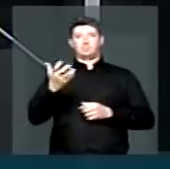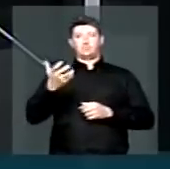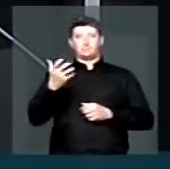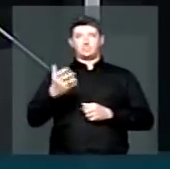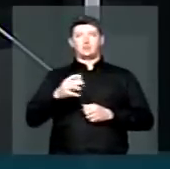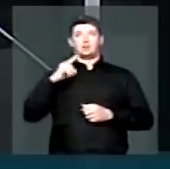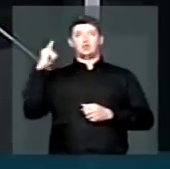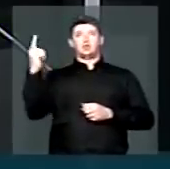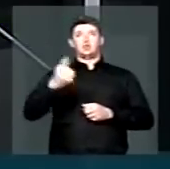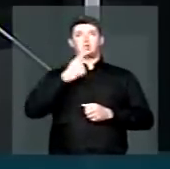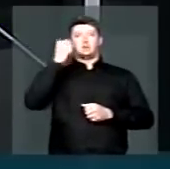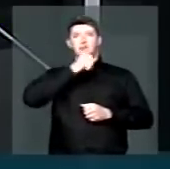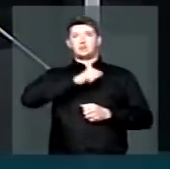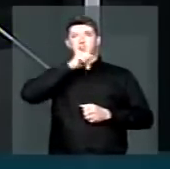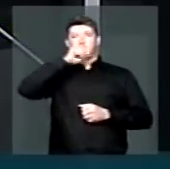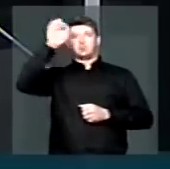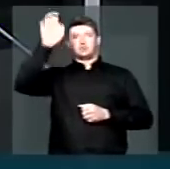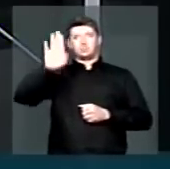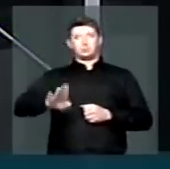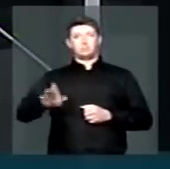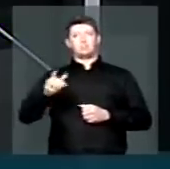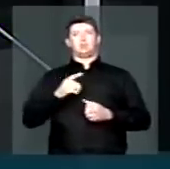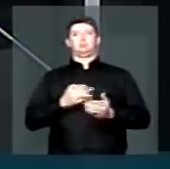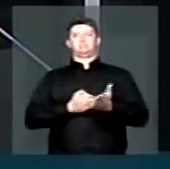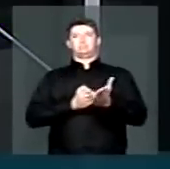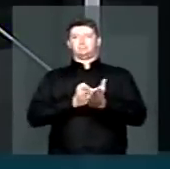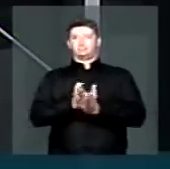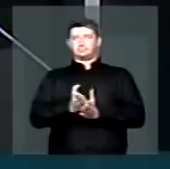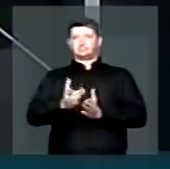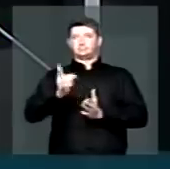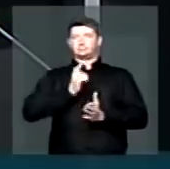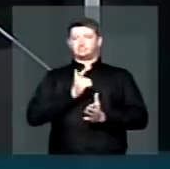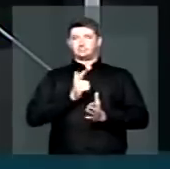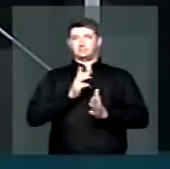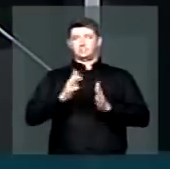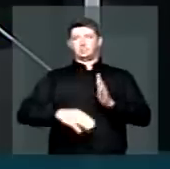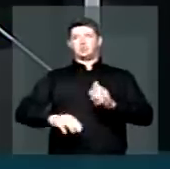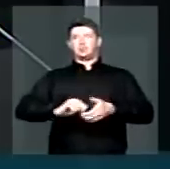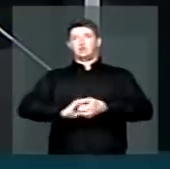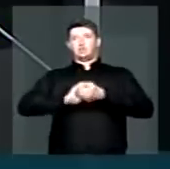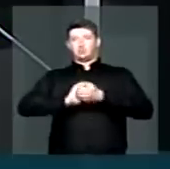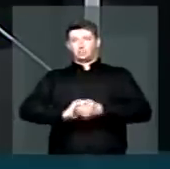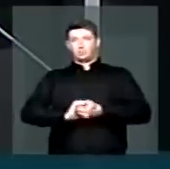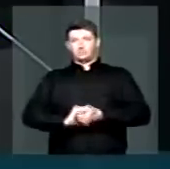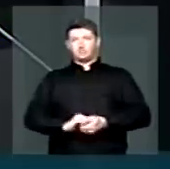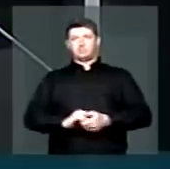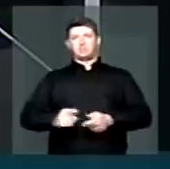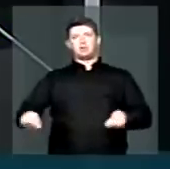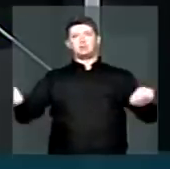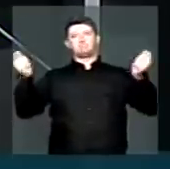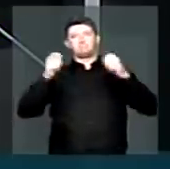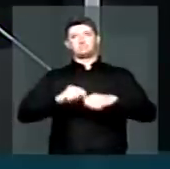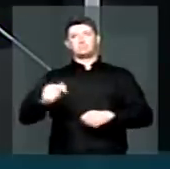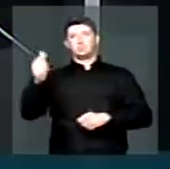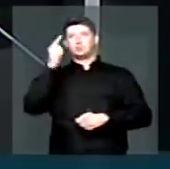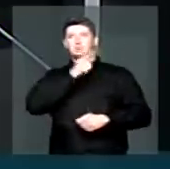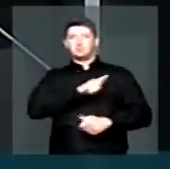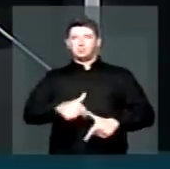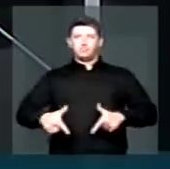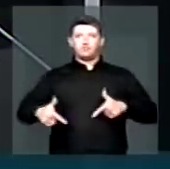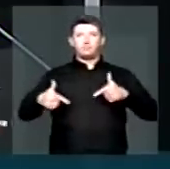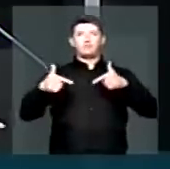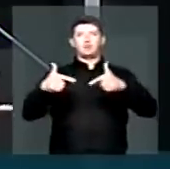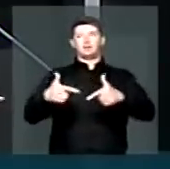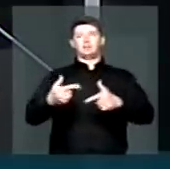as mães brasileiras o cumprimento pela enorme capacidade de enfrentar este